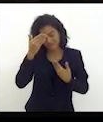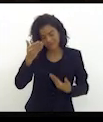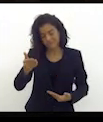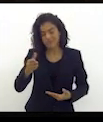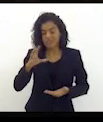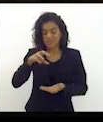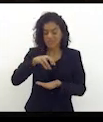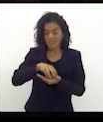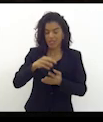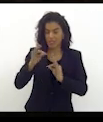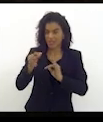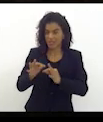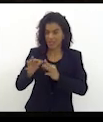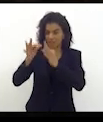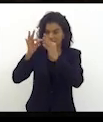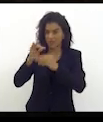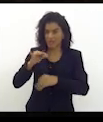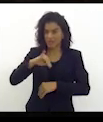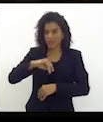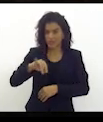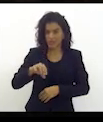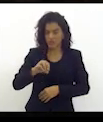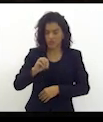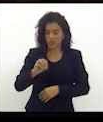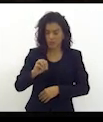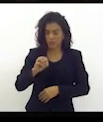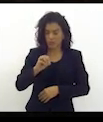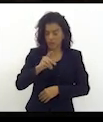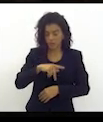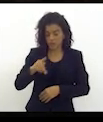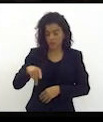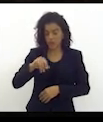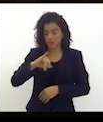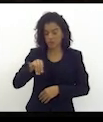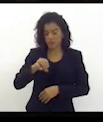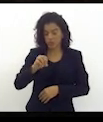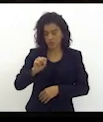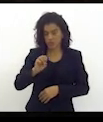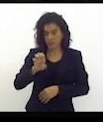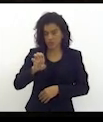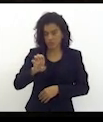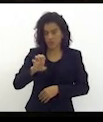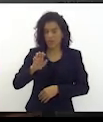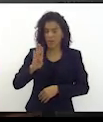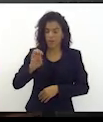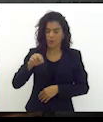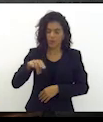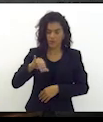tecnológico do prefeito José Bonifácio em Cabo Frio em frente a Fazenda Campos Novos muito obrigado senhor presidente